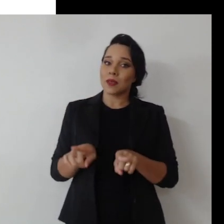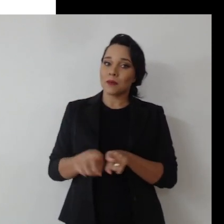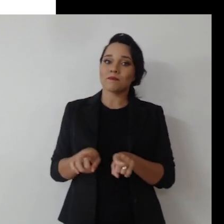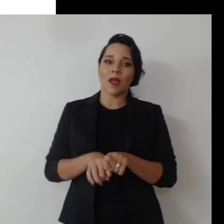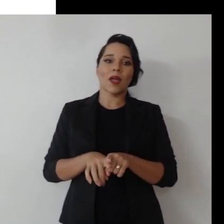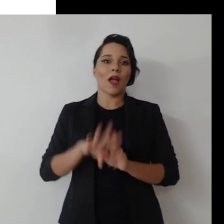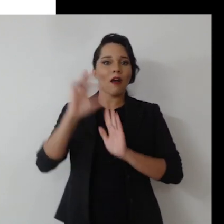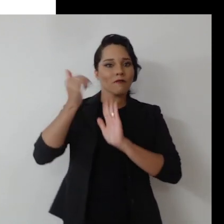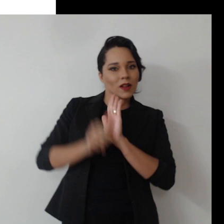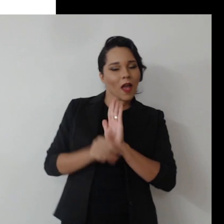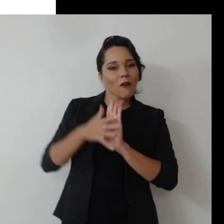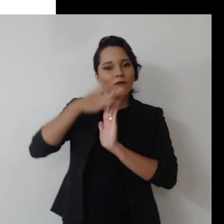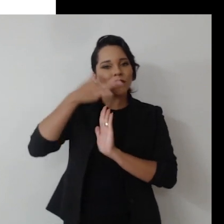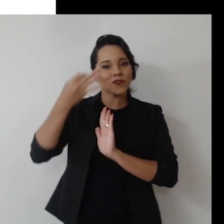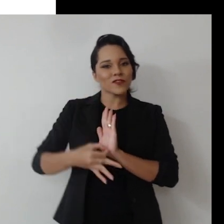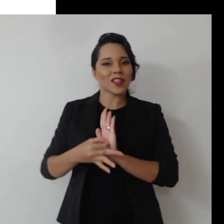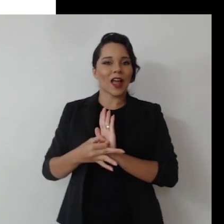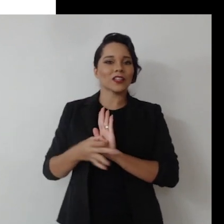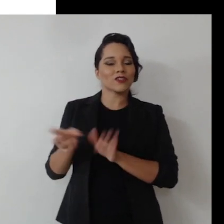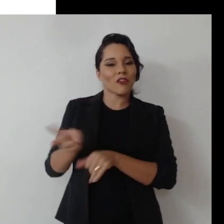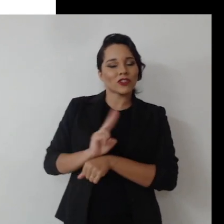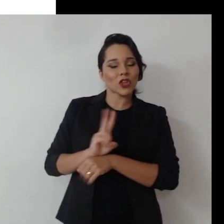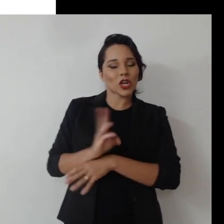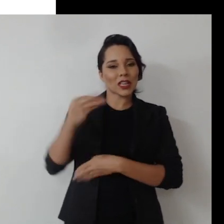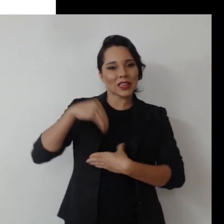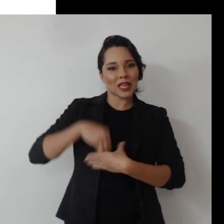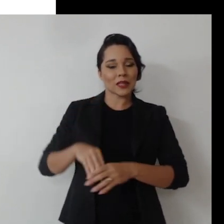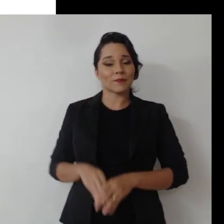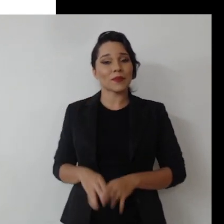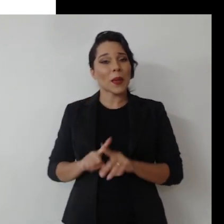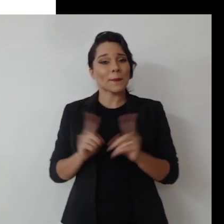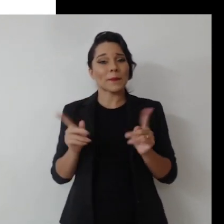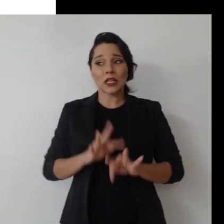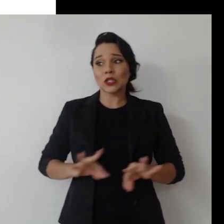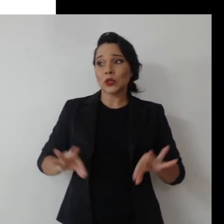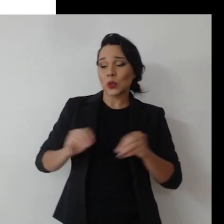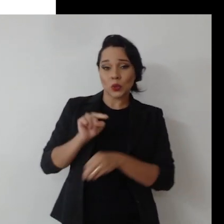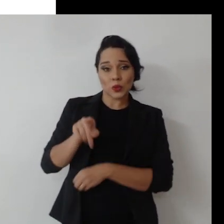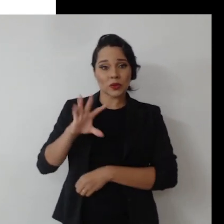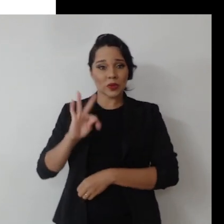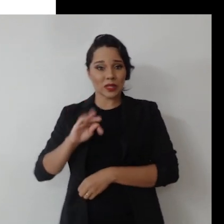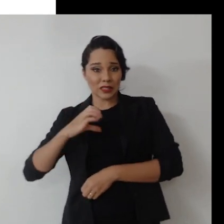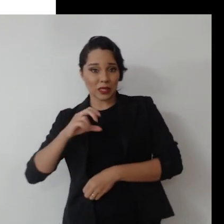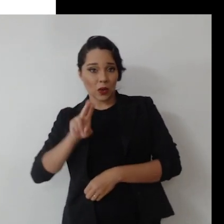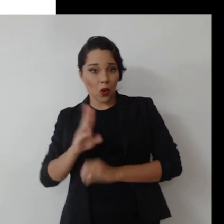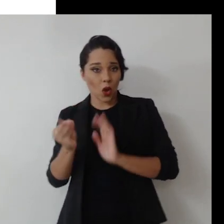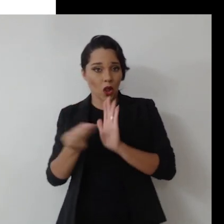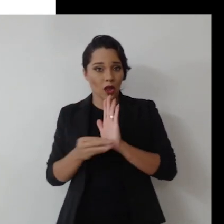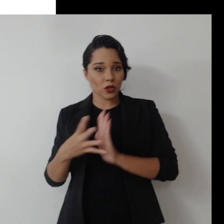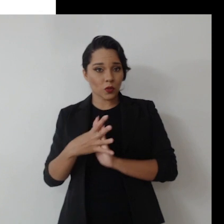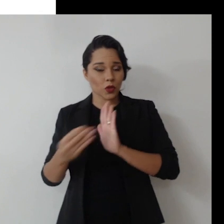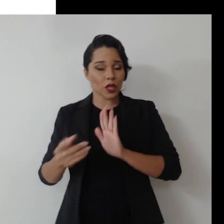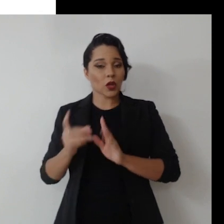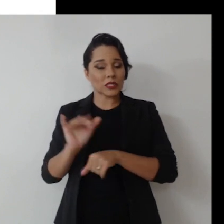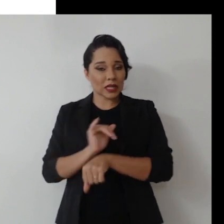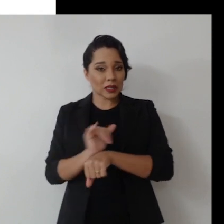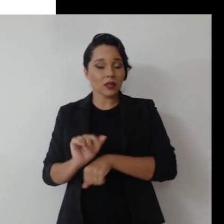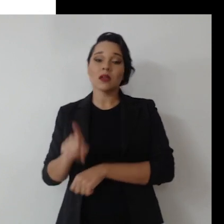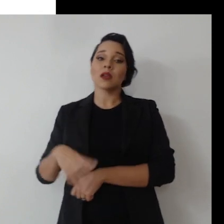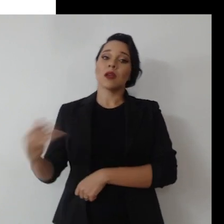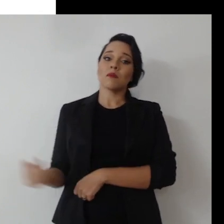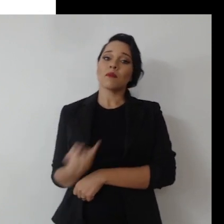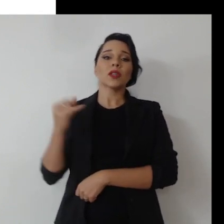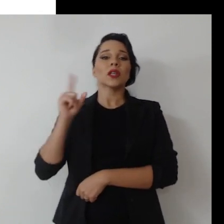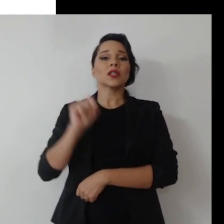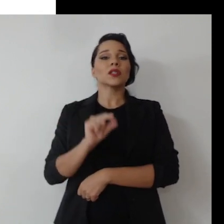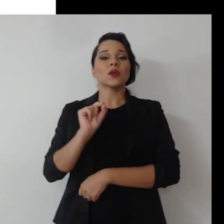avaliar sempre a efetividade da auditoria interna. Só que tudo isso que o TCU coloca no seu modelo de governança, é